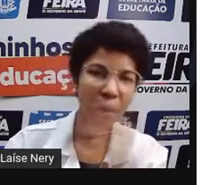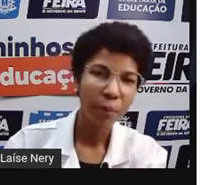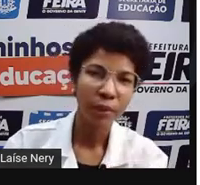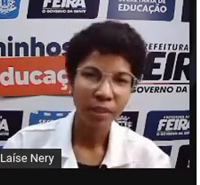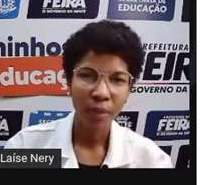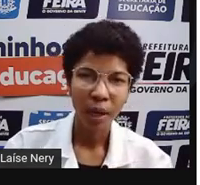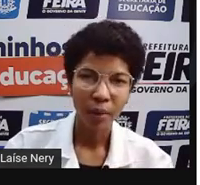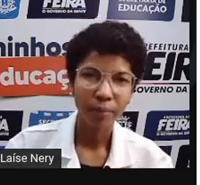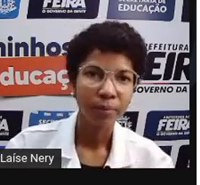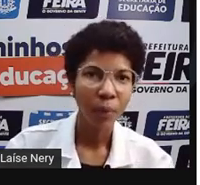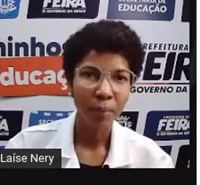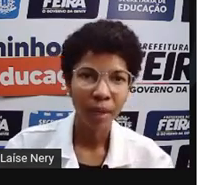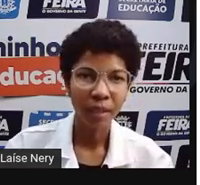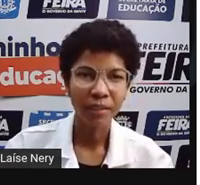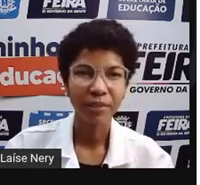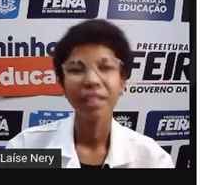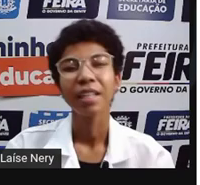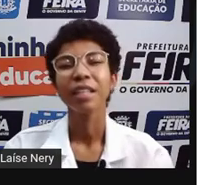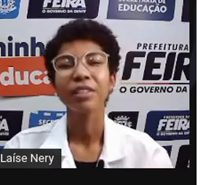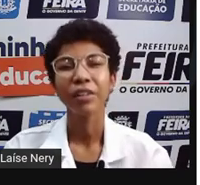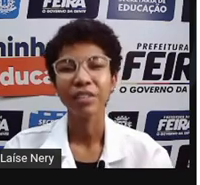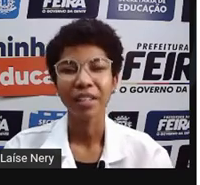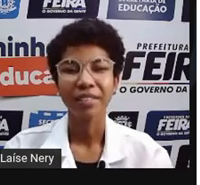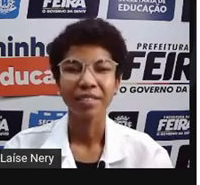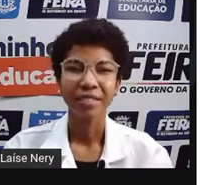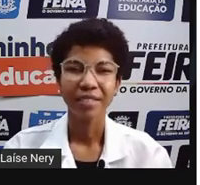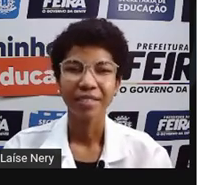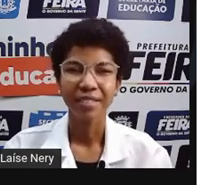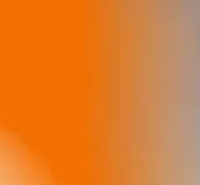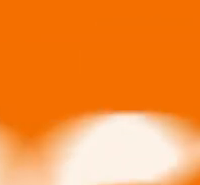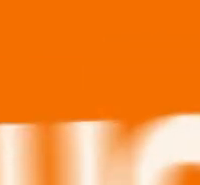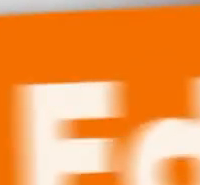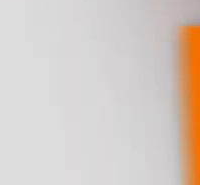até a próxima aula. Um abraço e tchau, tchau.